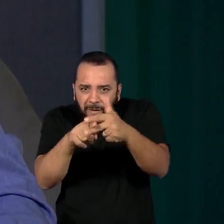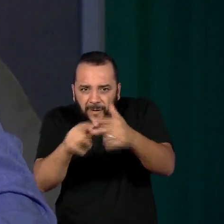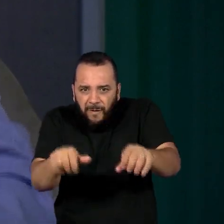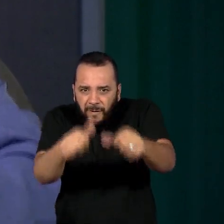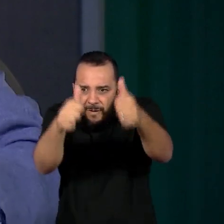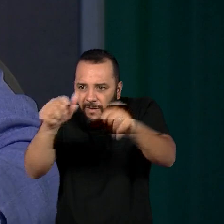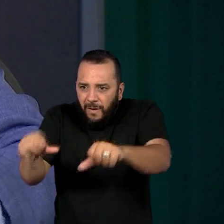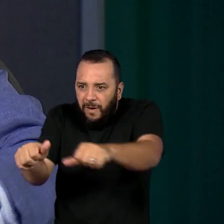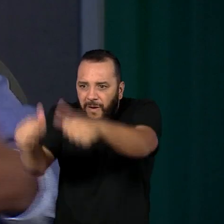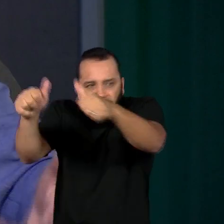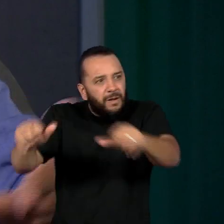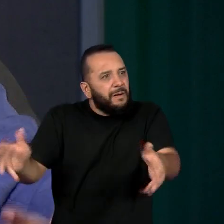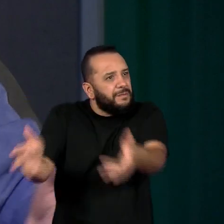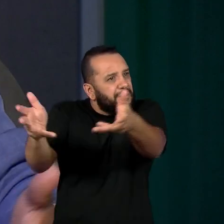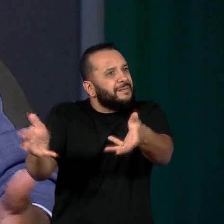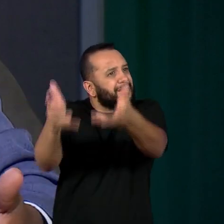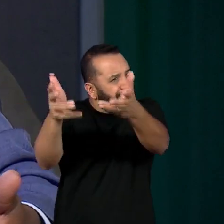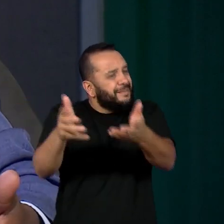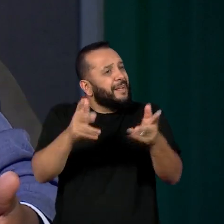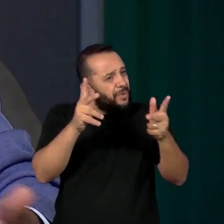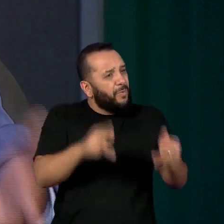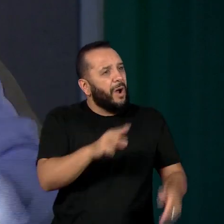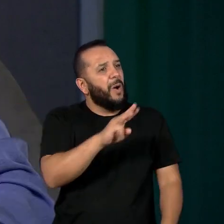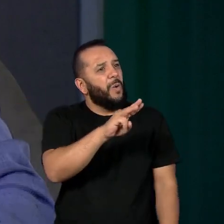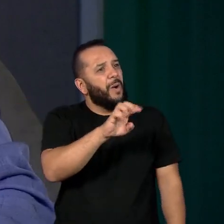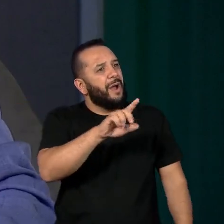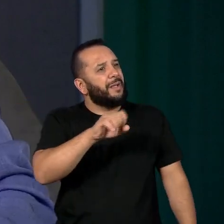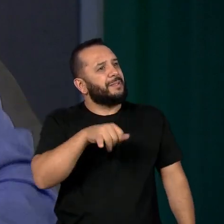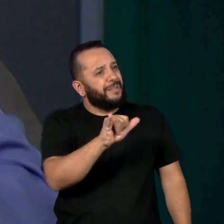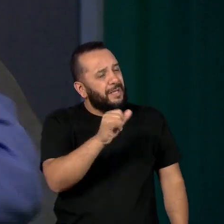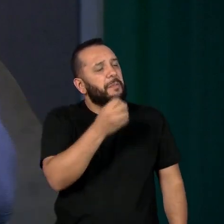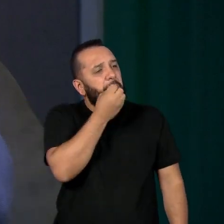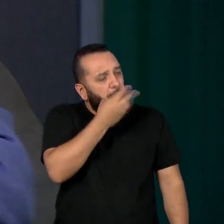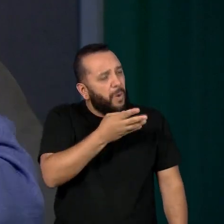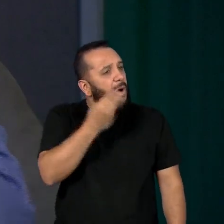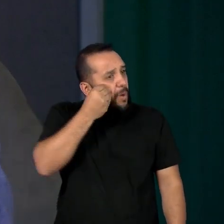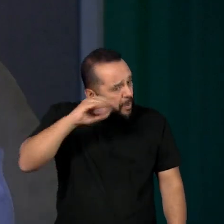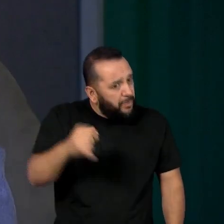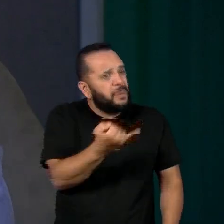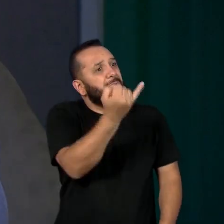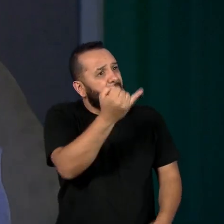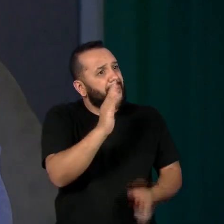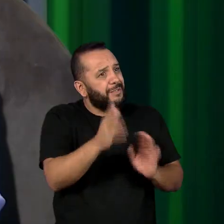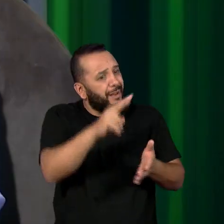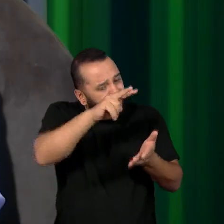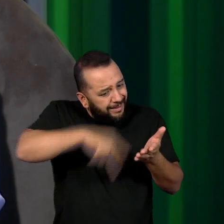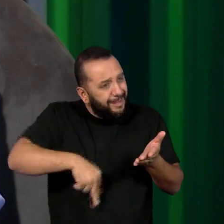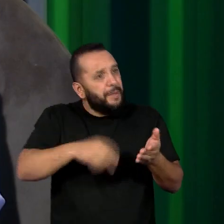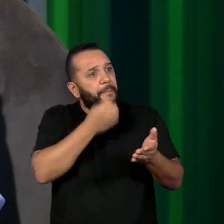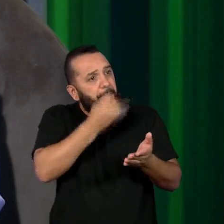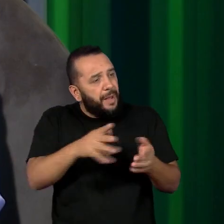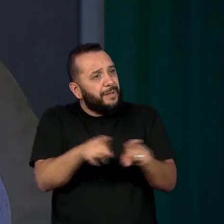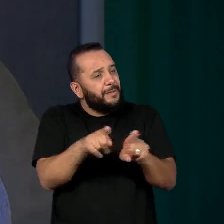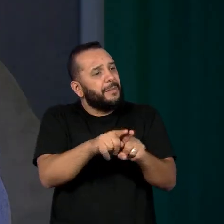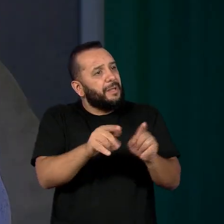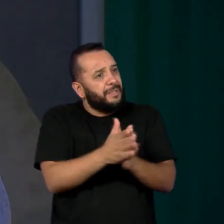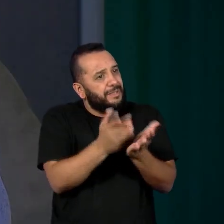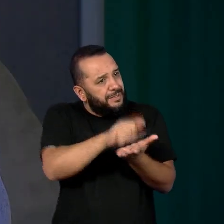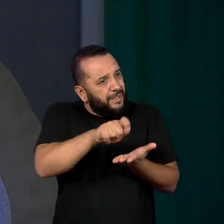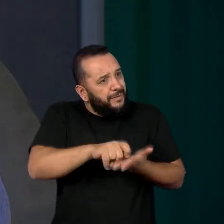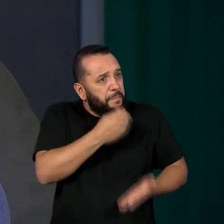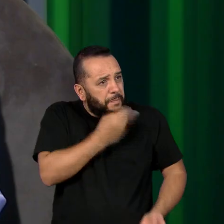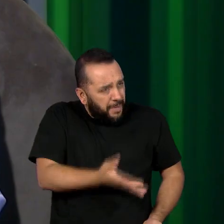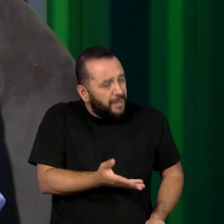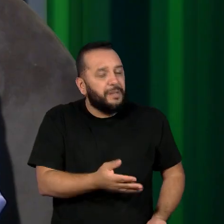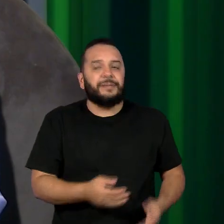outros Wesleys tivessem essa oportunidade de ser não só um bom leitor, como também um ótimo escritor? Devemos. Eu penso